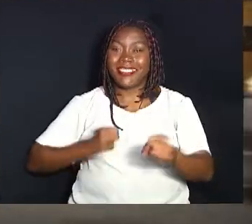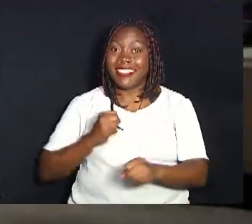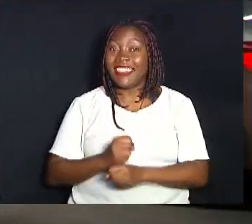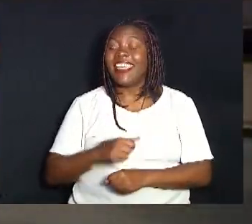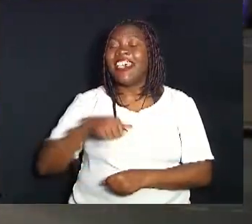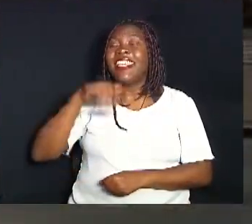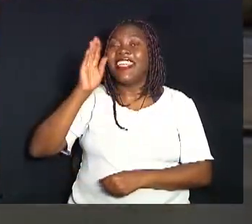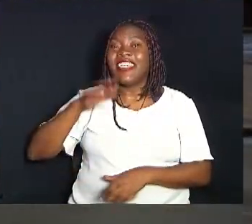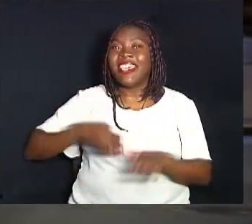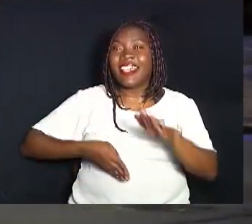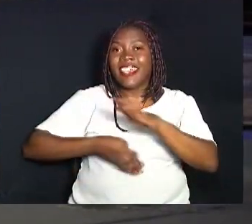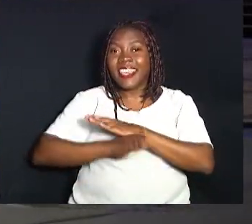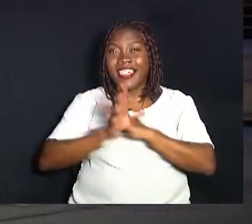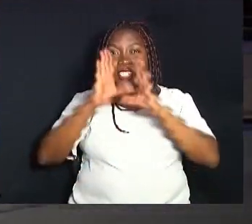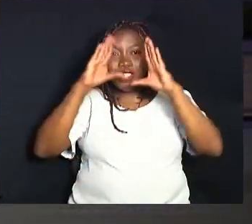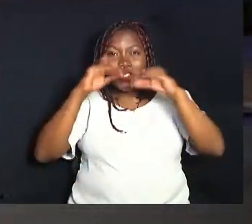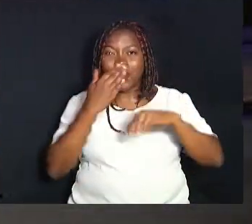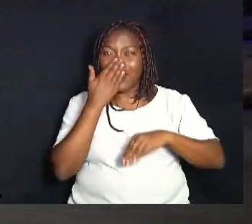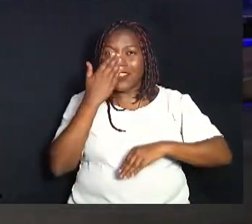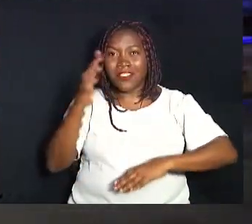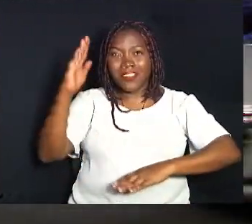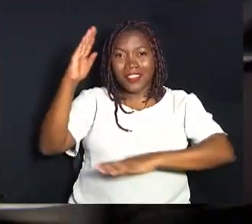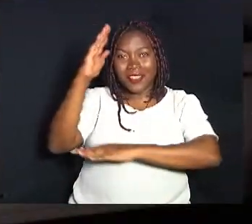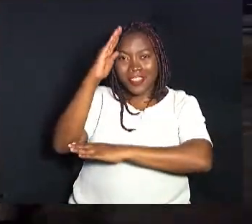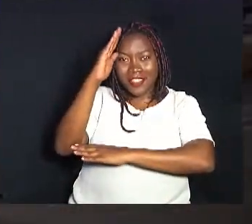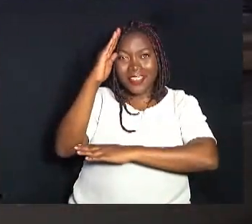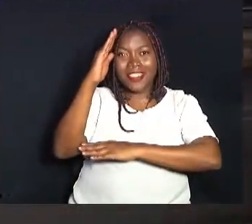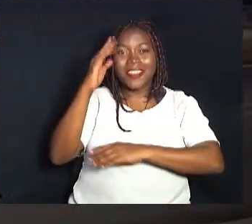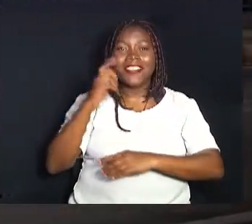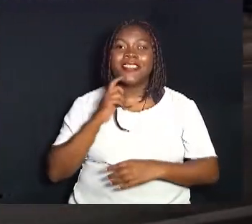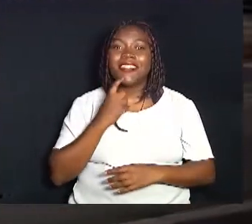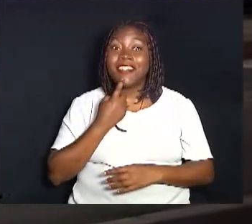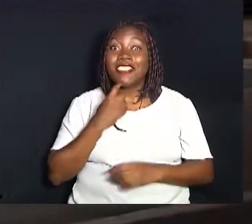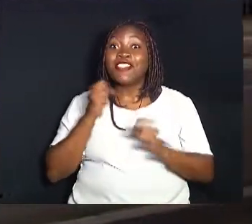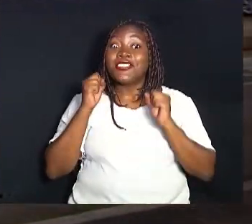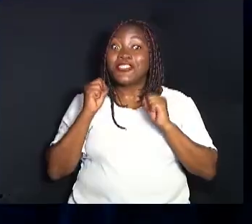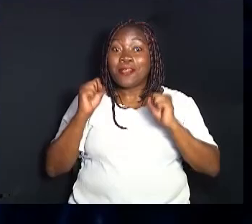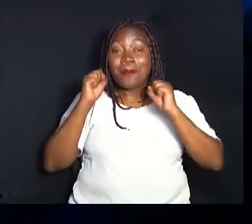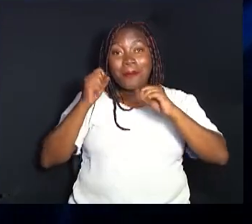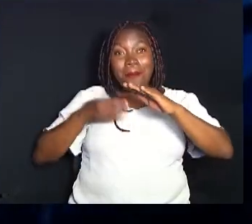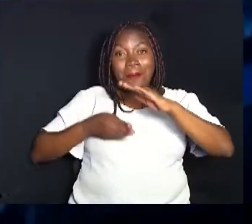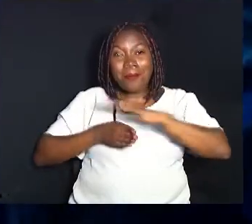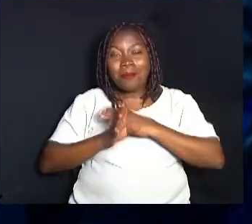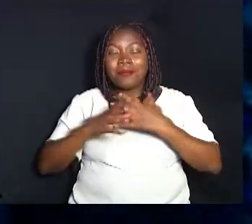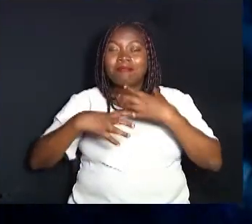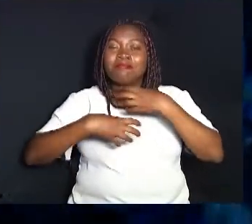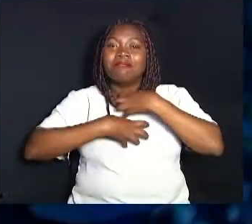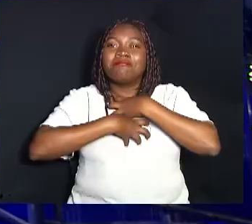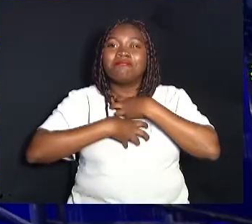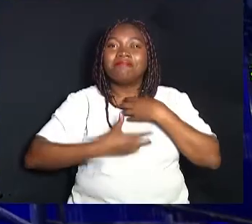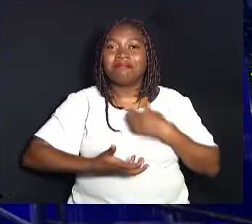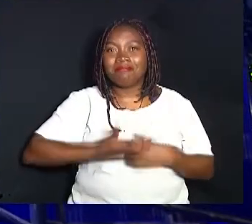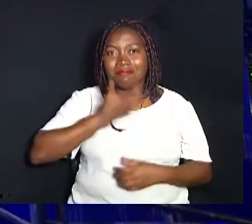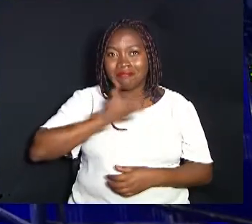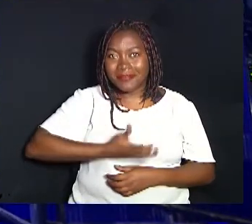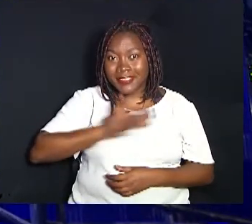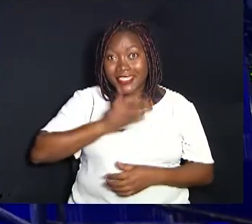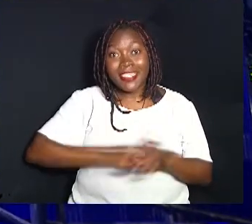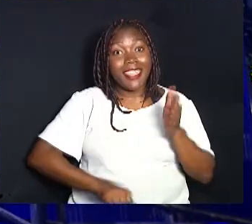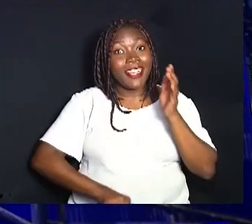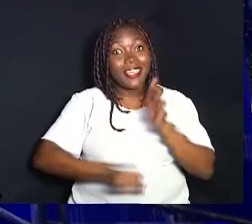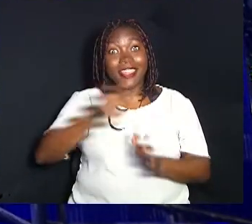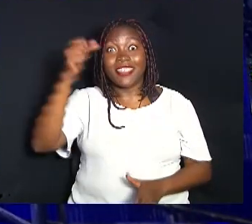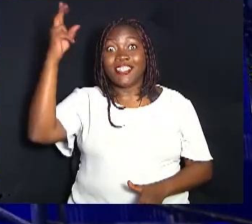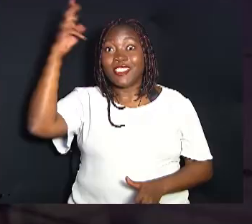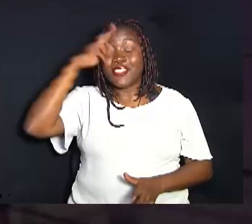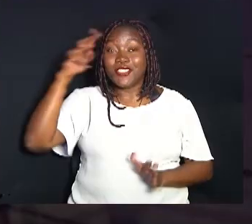Quem passa de noite em frente à Câmara Municipal de Campinas já pode entrar no clima natalino. Pela primeira vez na